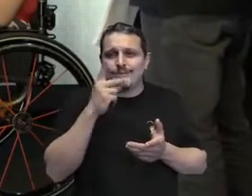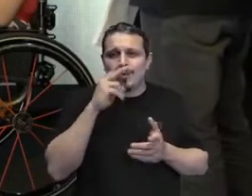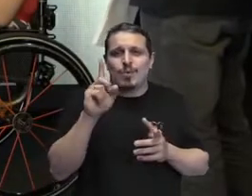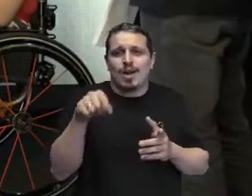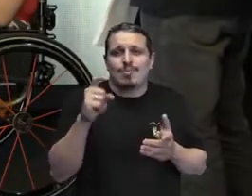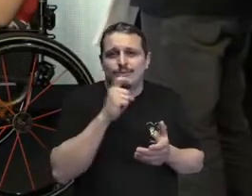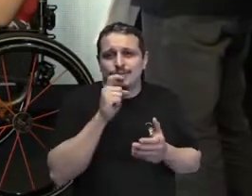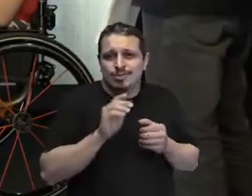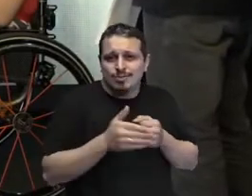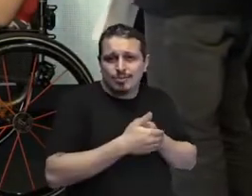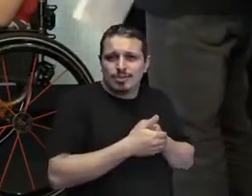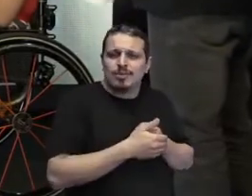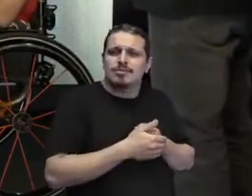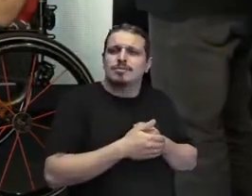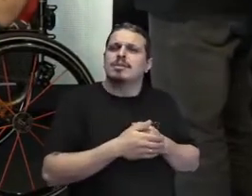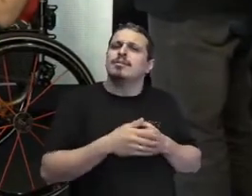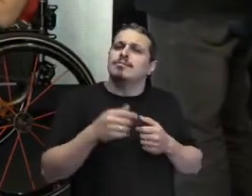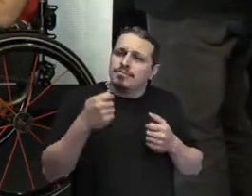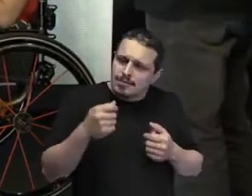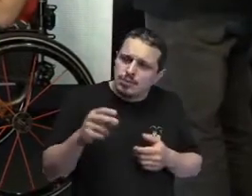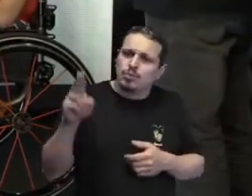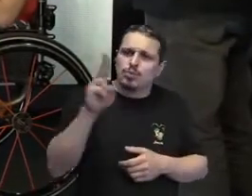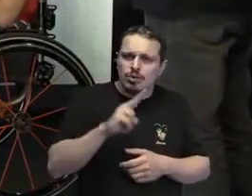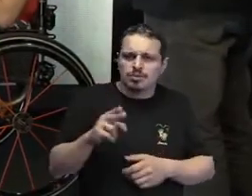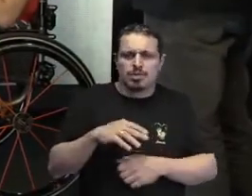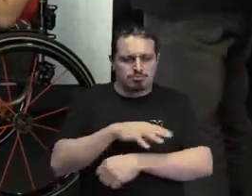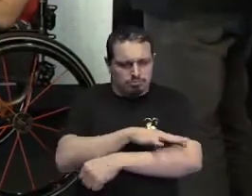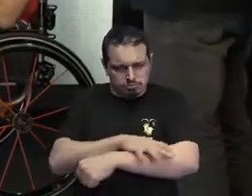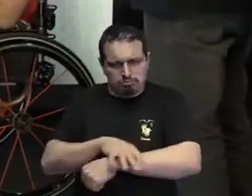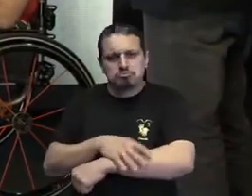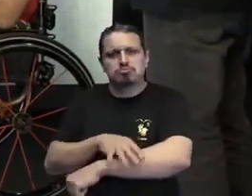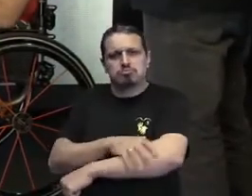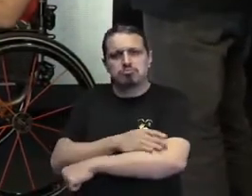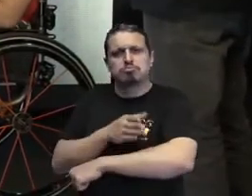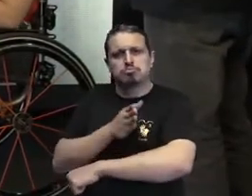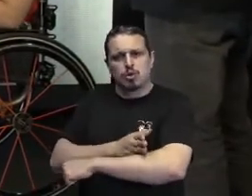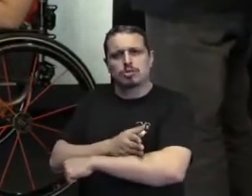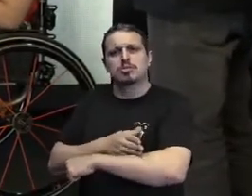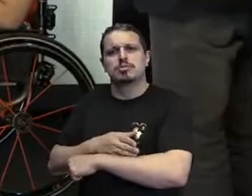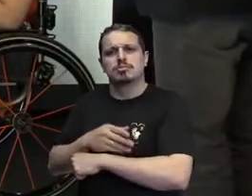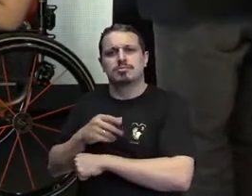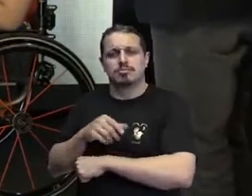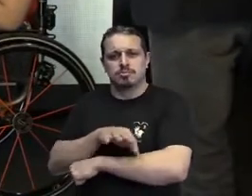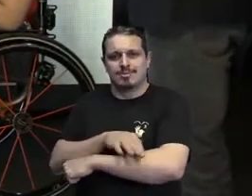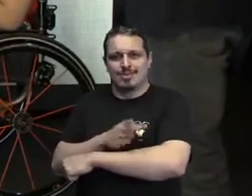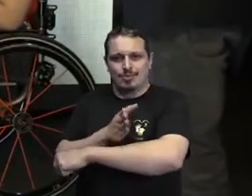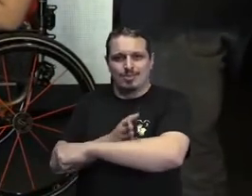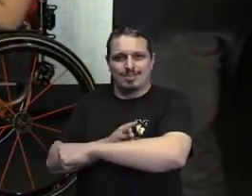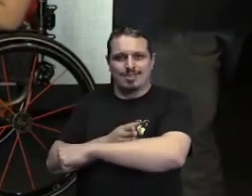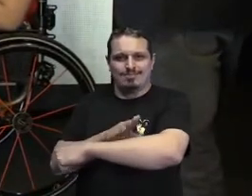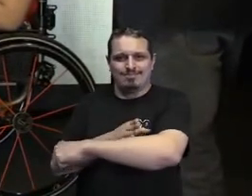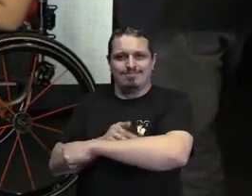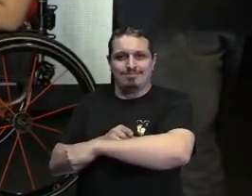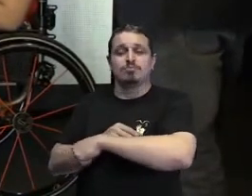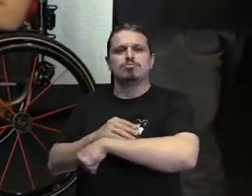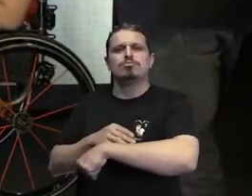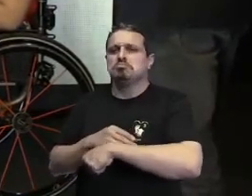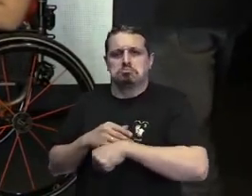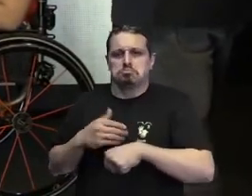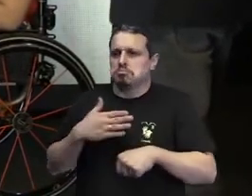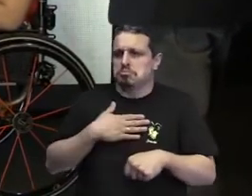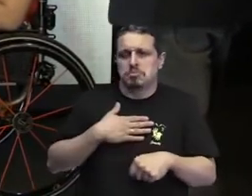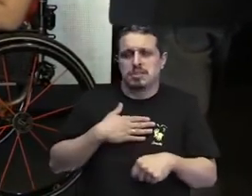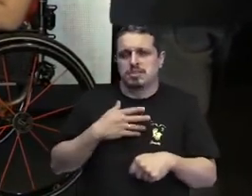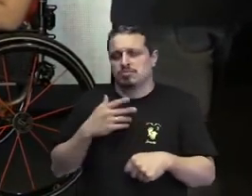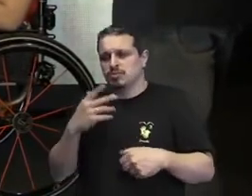Eu usei prótese, tem até vídeo no meu canal, quando eu conto os absurdos que aconteceram comigo, com tal da prótese, que caiu a prótese no chão, uma loucura. Então,